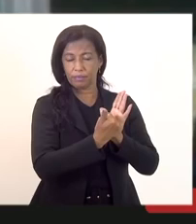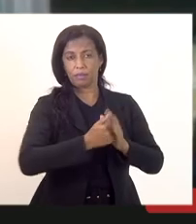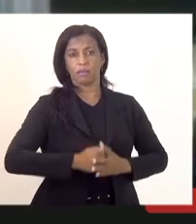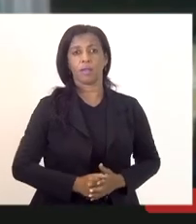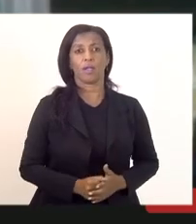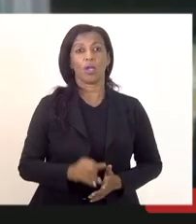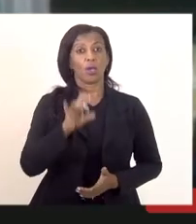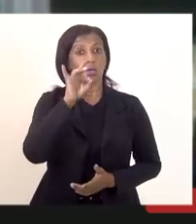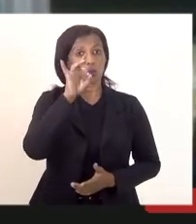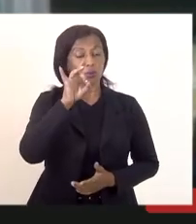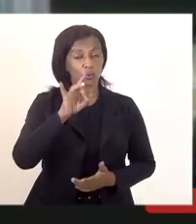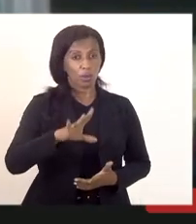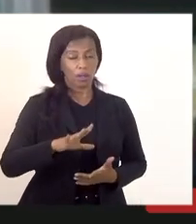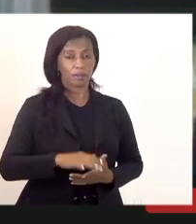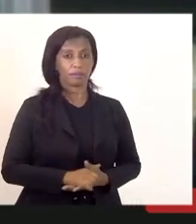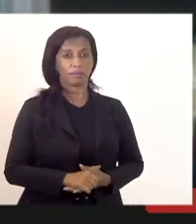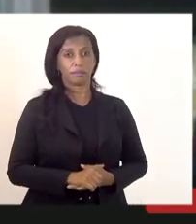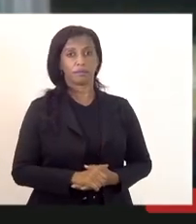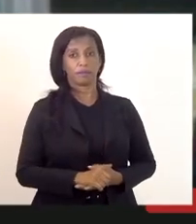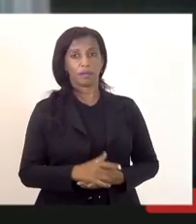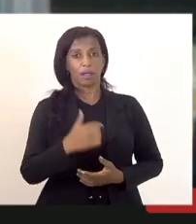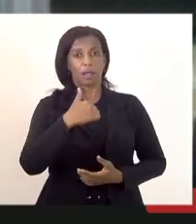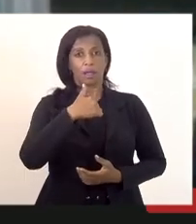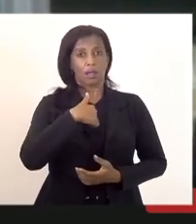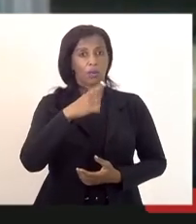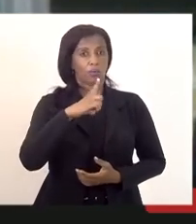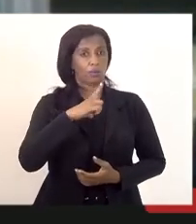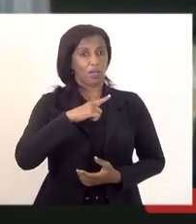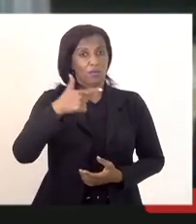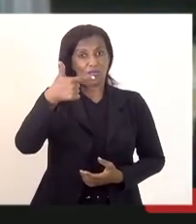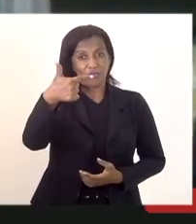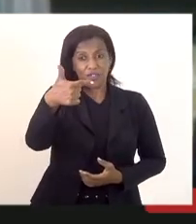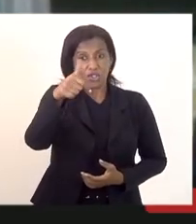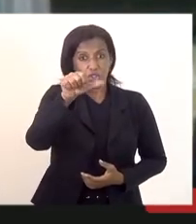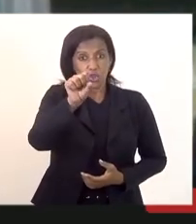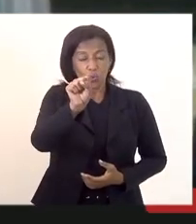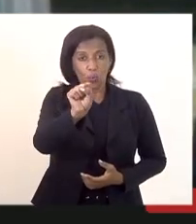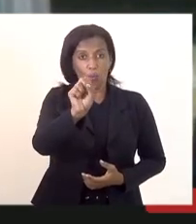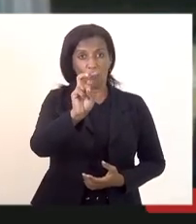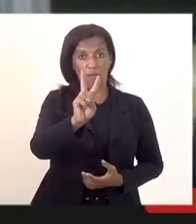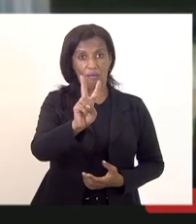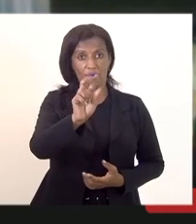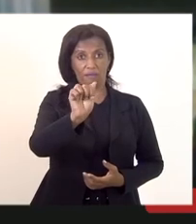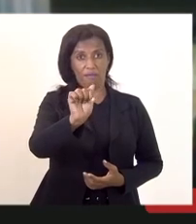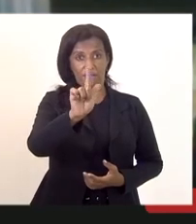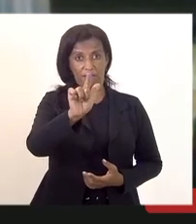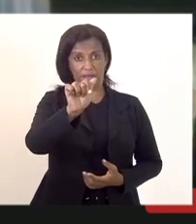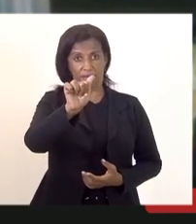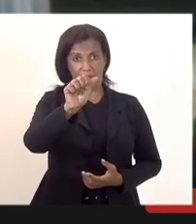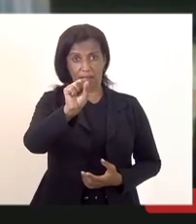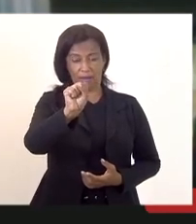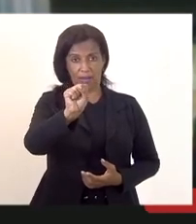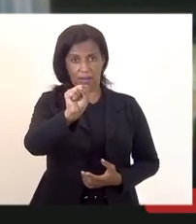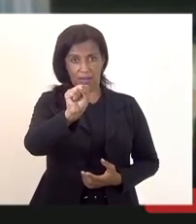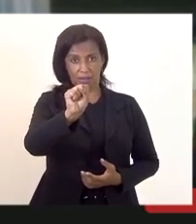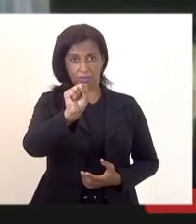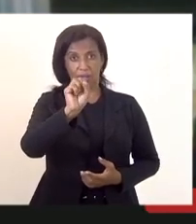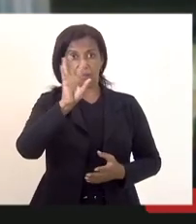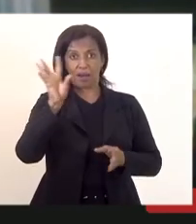somente eu tenho 28 vagas só há 28 vagas para a